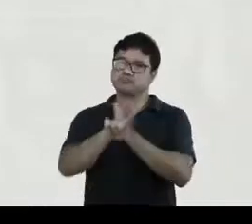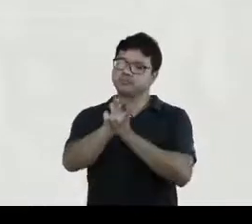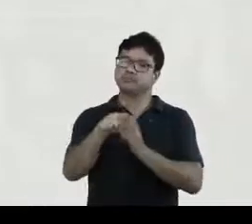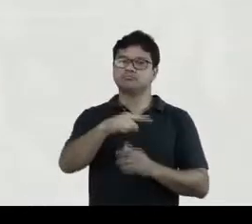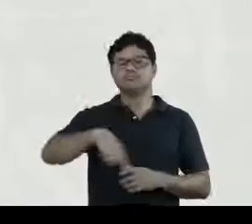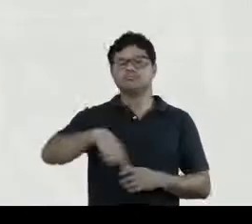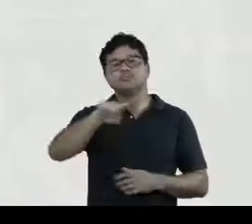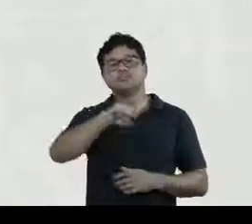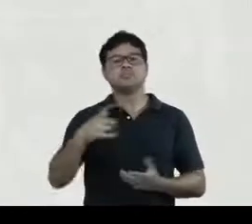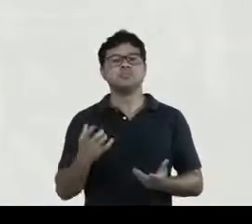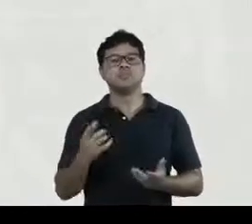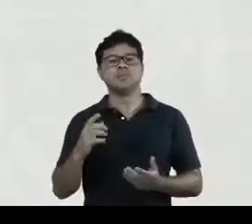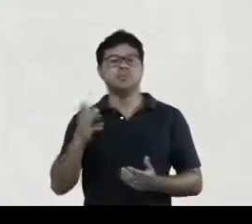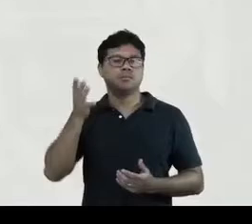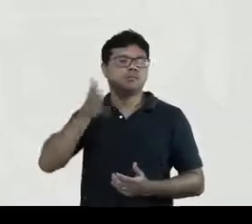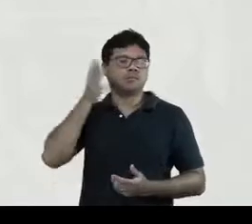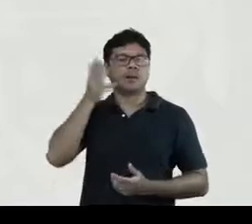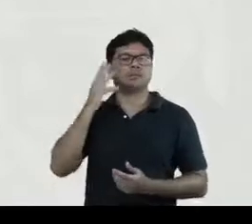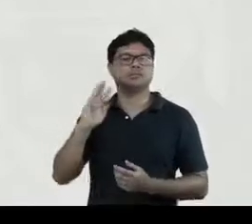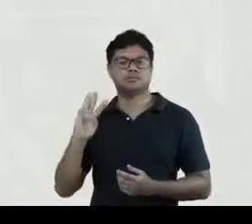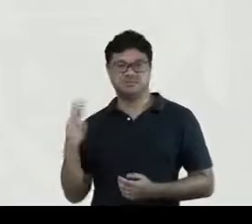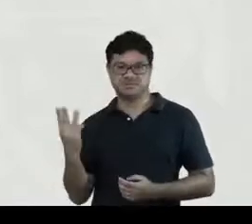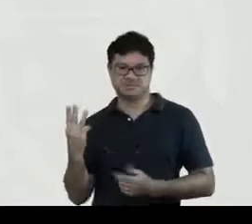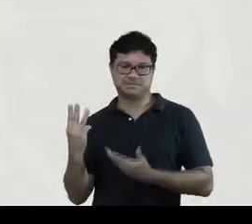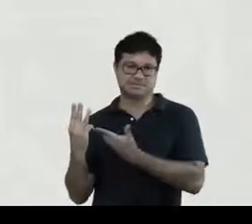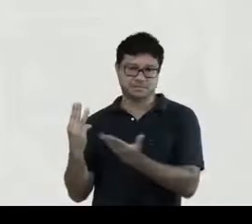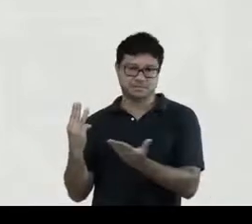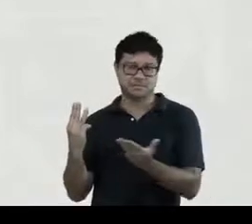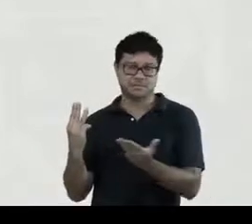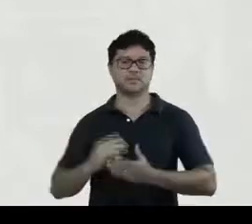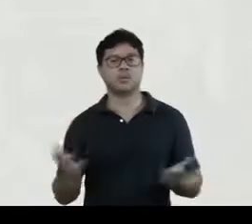provocação para os nossos palestrantes de hoje.